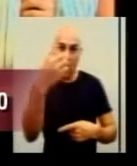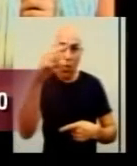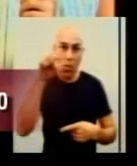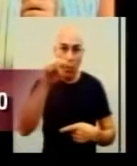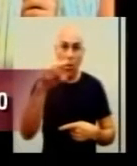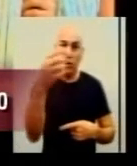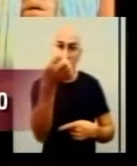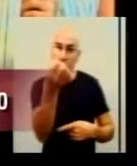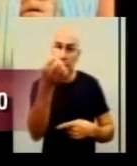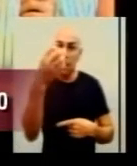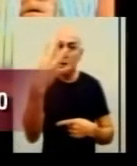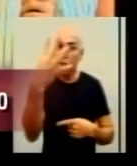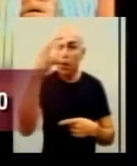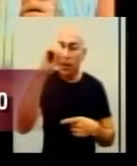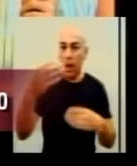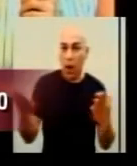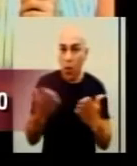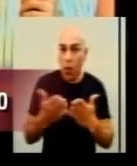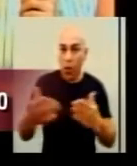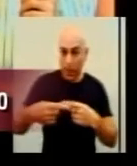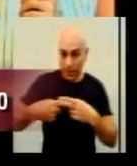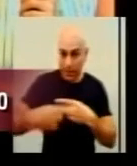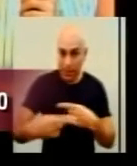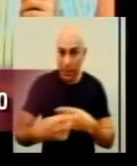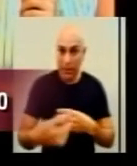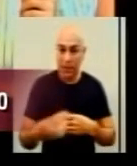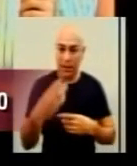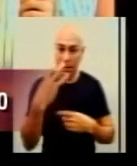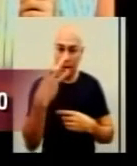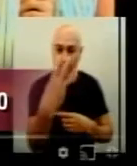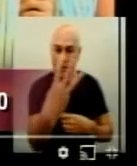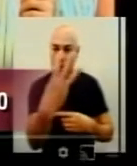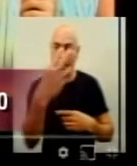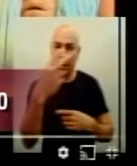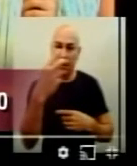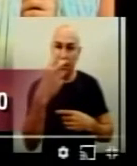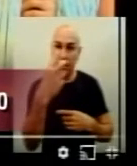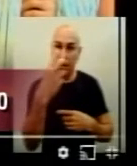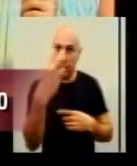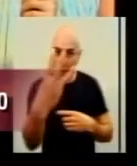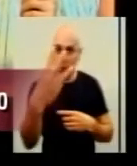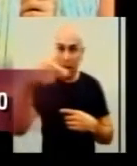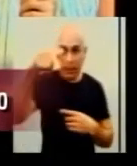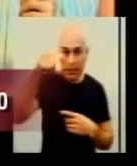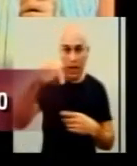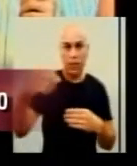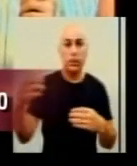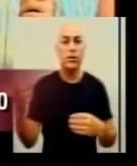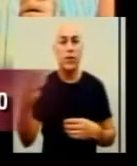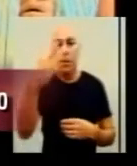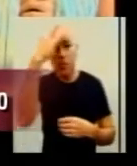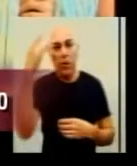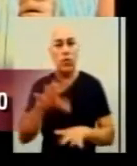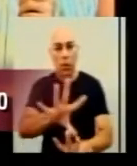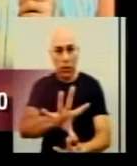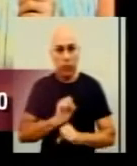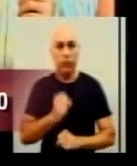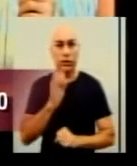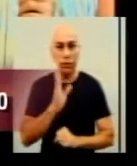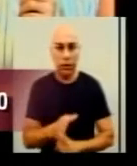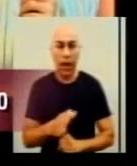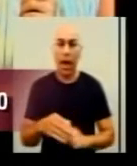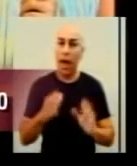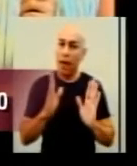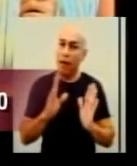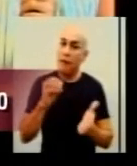casos e nesta semana nós temos aí 337 casos confirmados. Lembrando que temos exames que têm resultados para